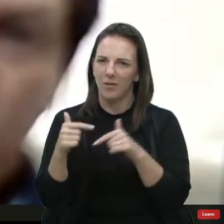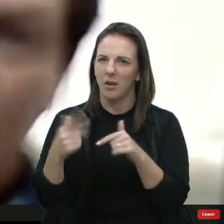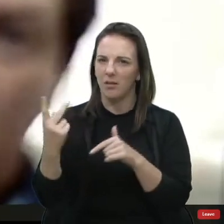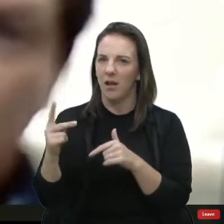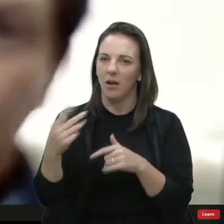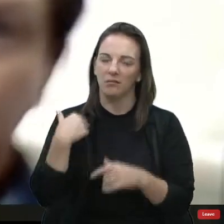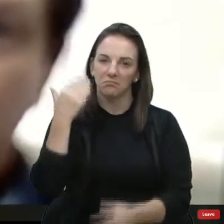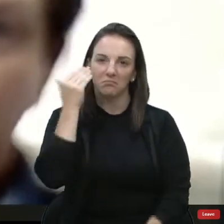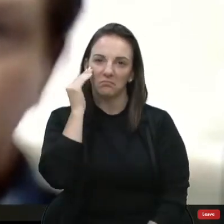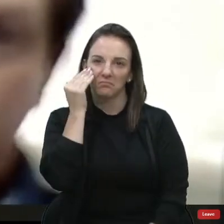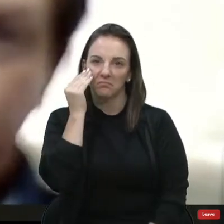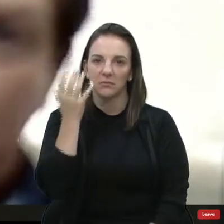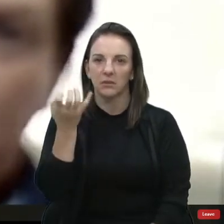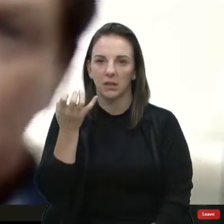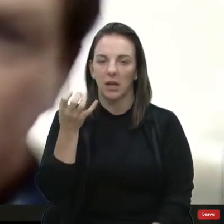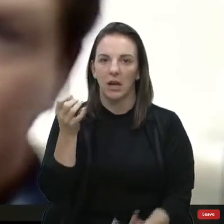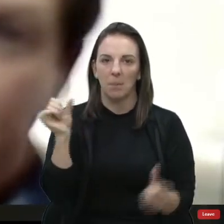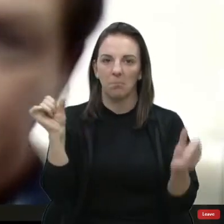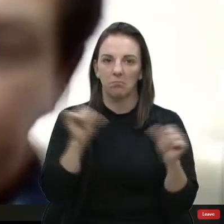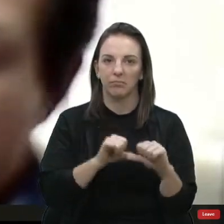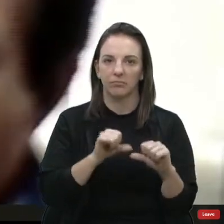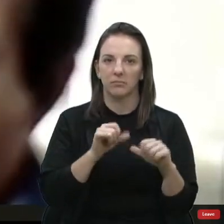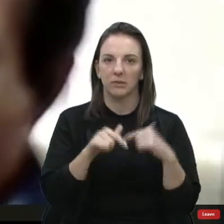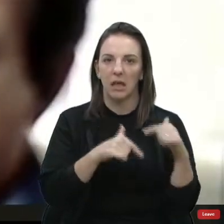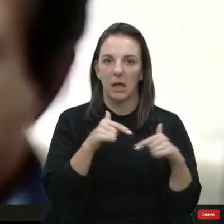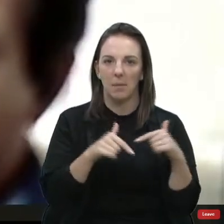o trabalho do presidente Jair Bolsonaro.